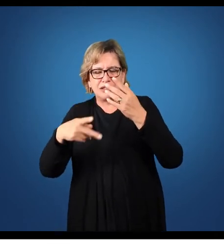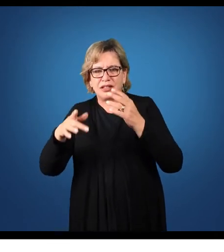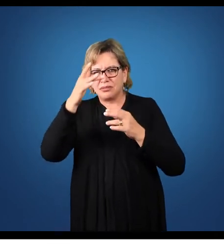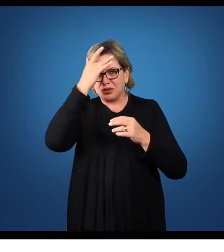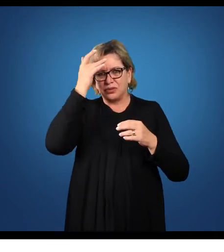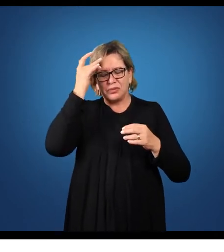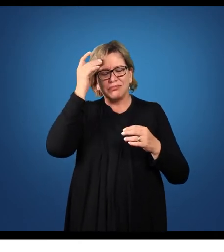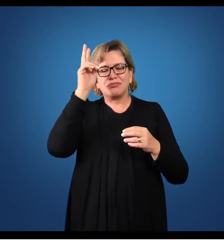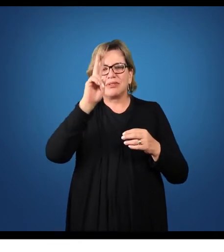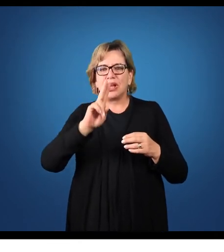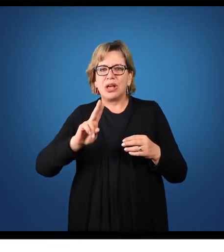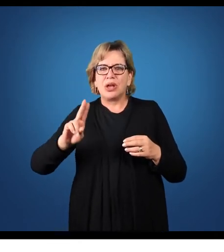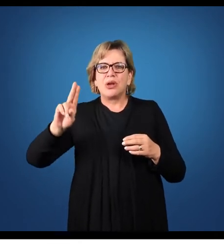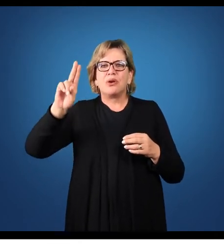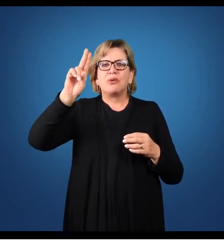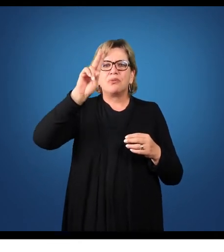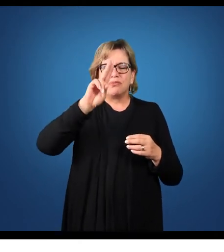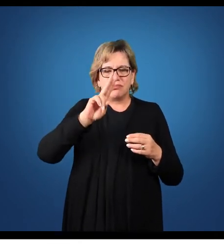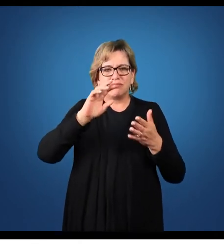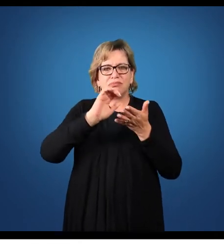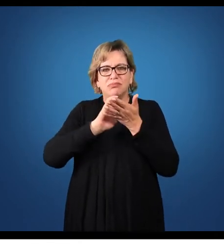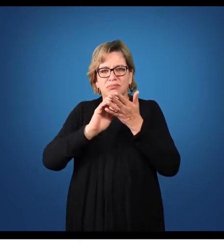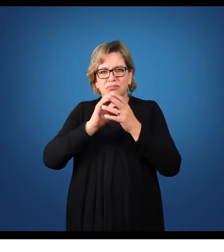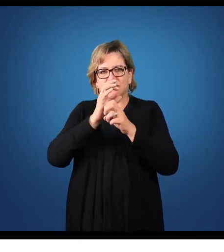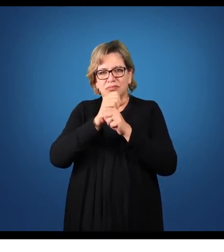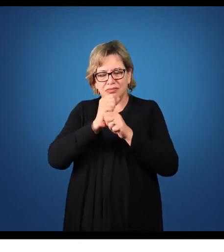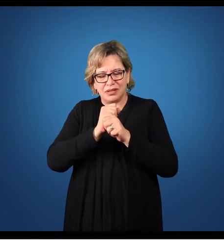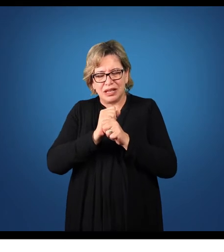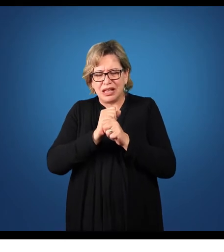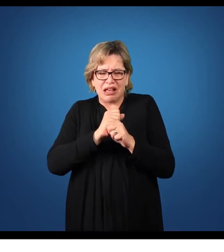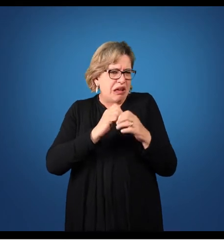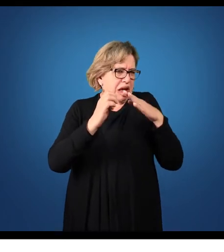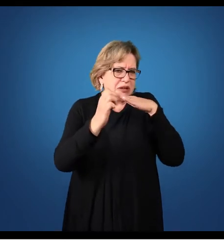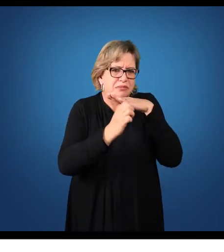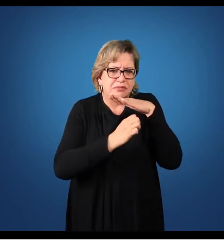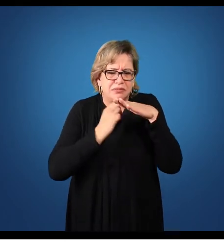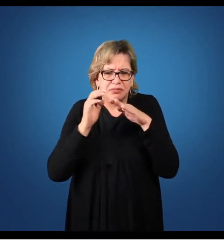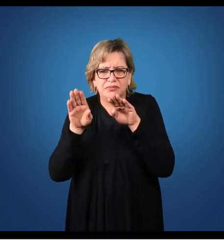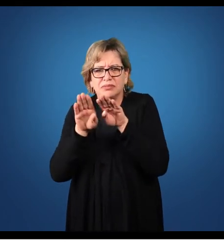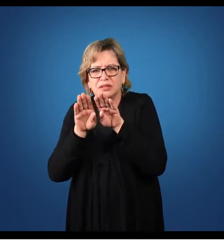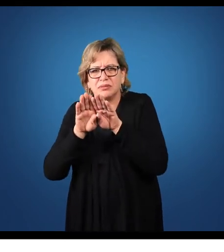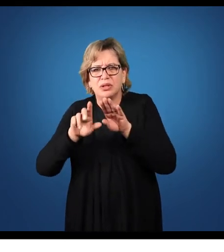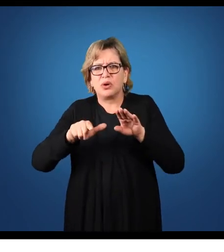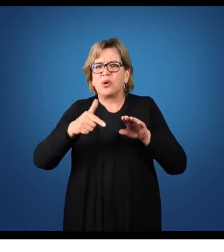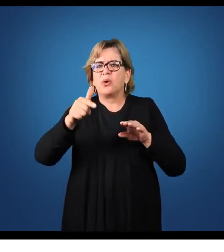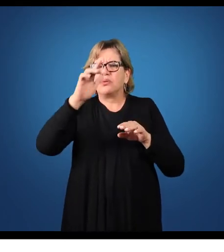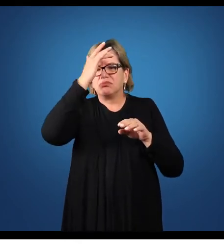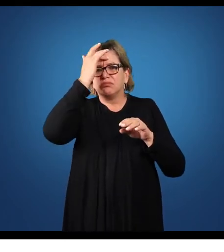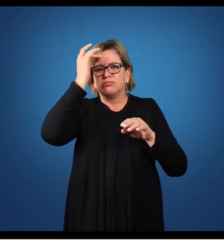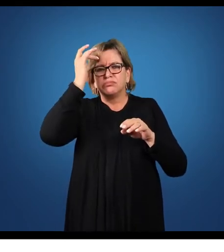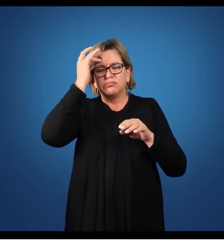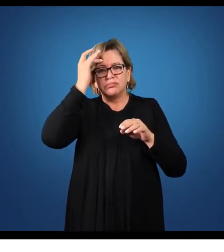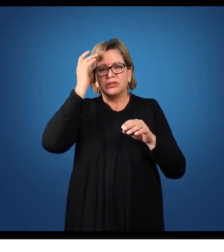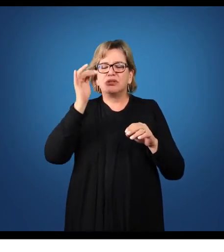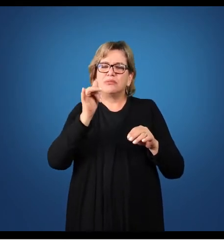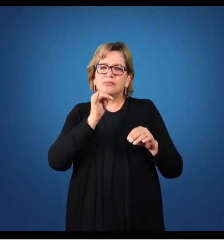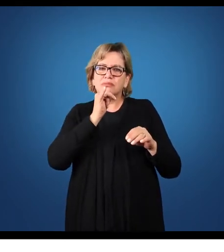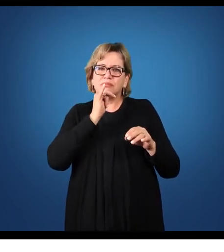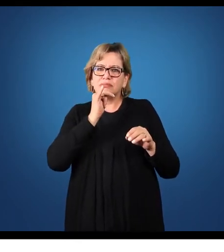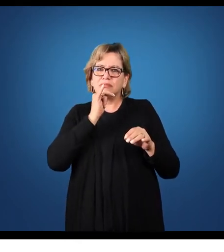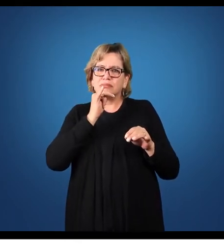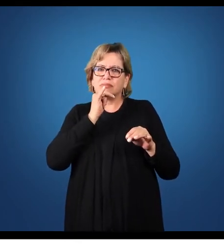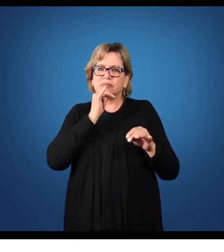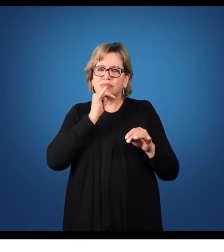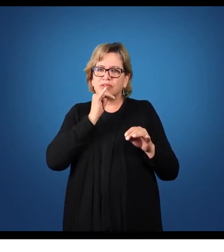que utilizam essa informação, desde a própria empresa até usuários externos, como por exemplo,